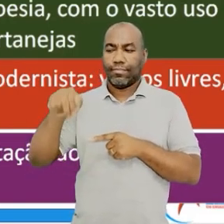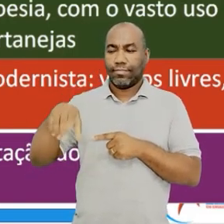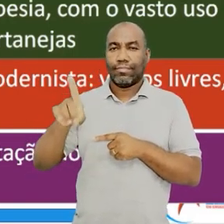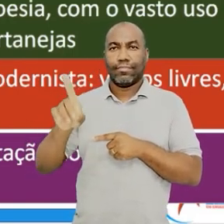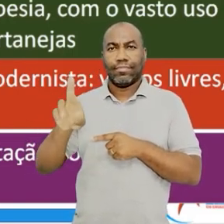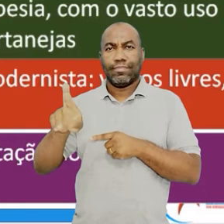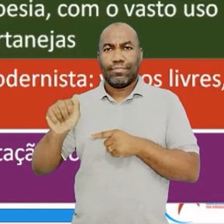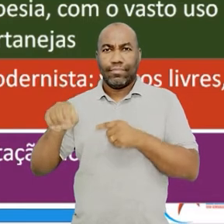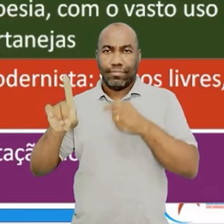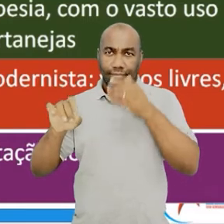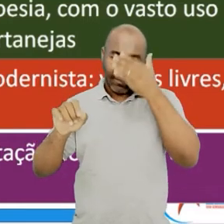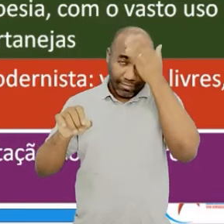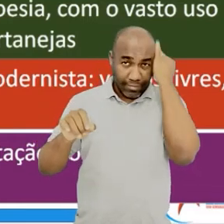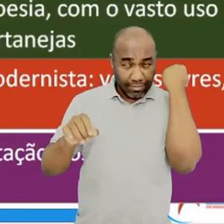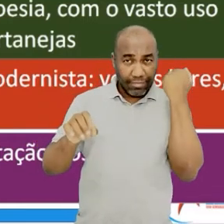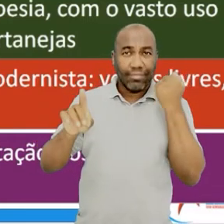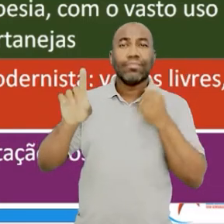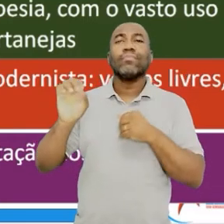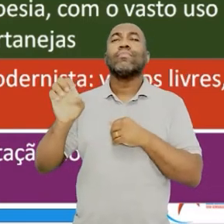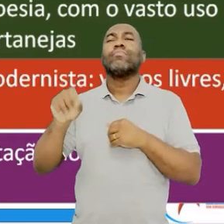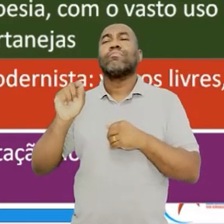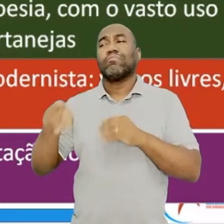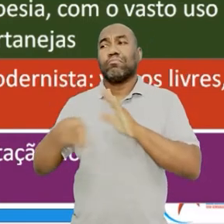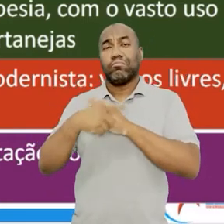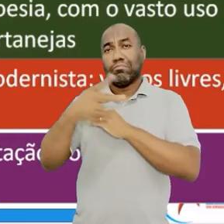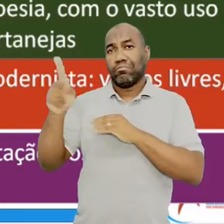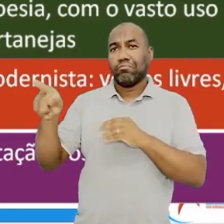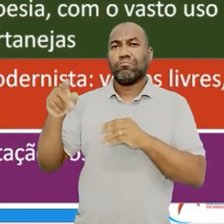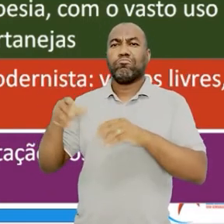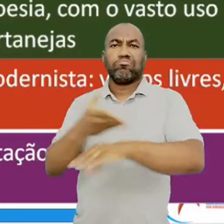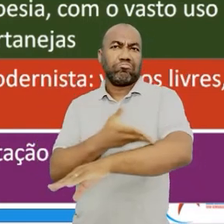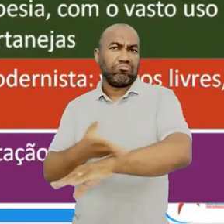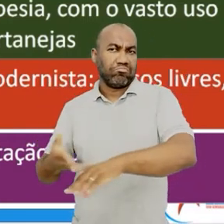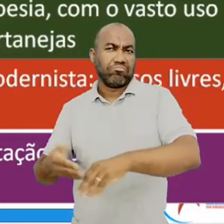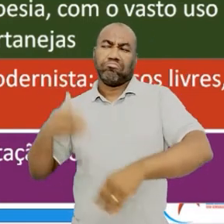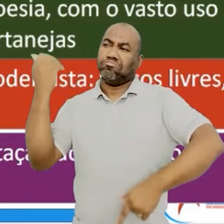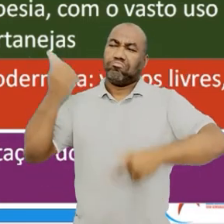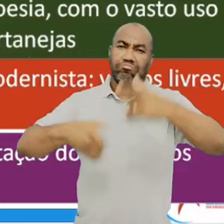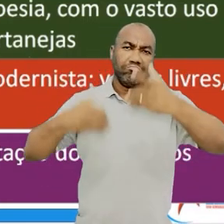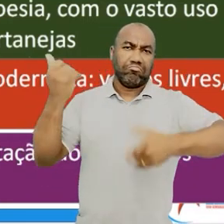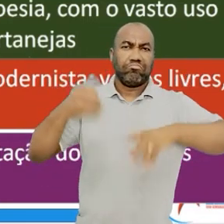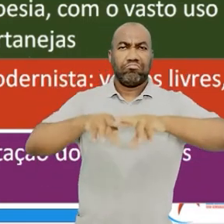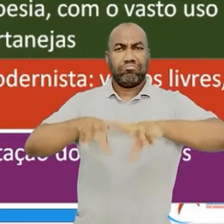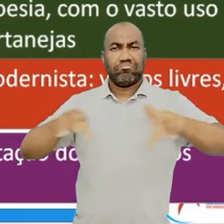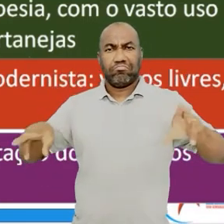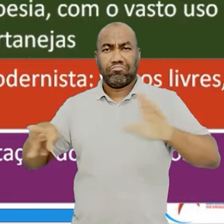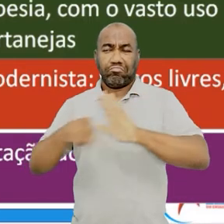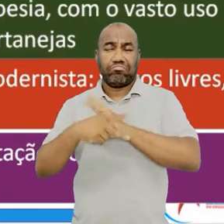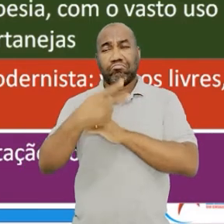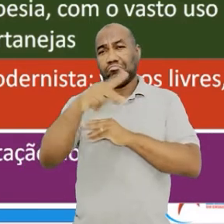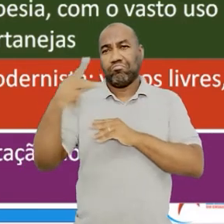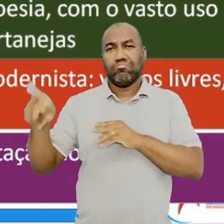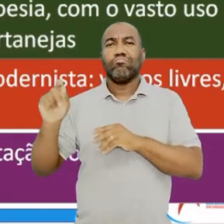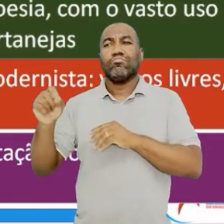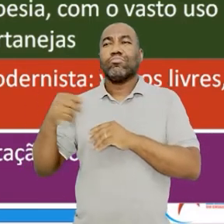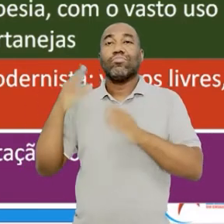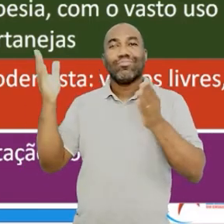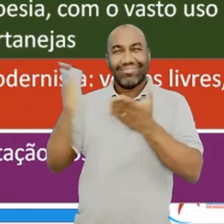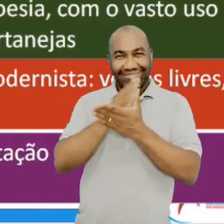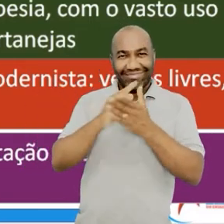gente fala sobre a vida bafônica dele. Mas vamos à frente. Eu tenho um intelectual importantíssimo,